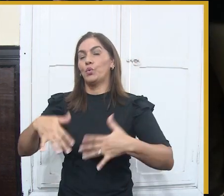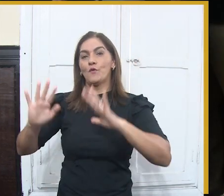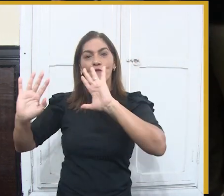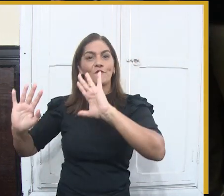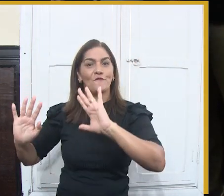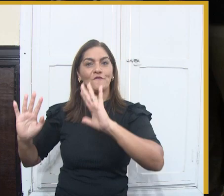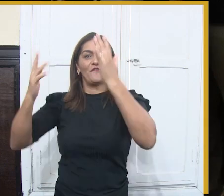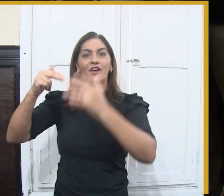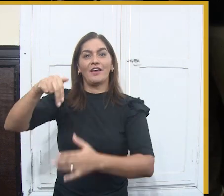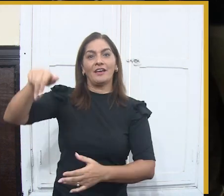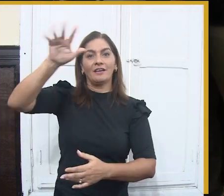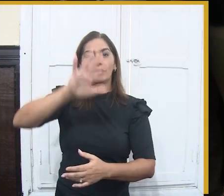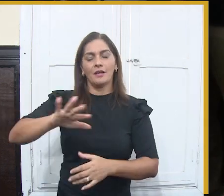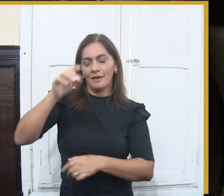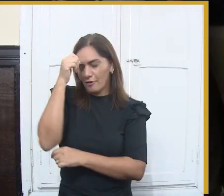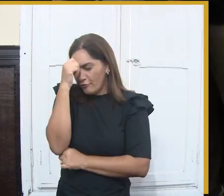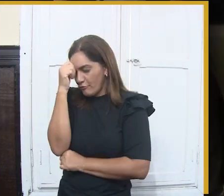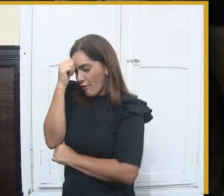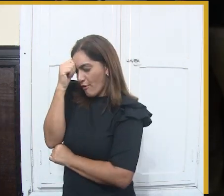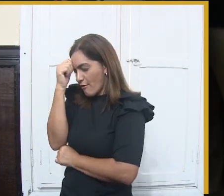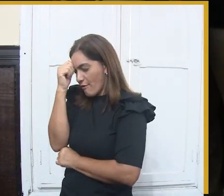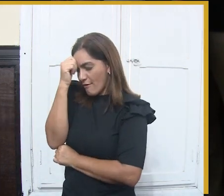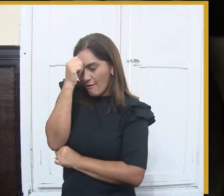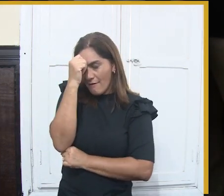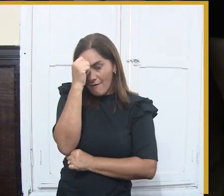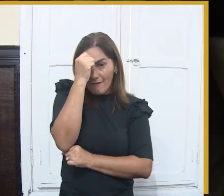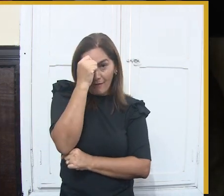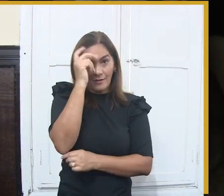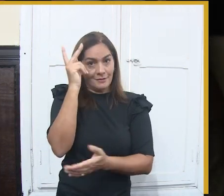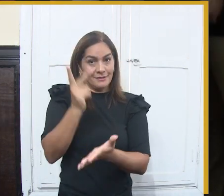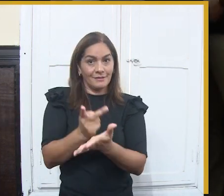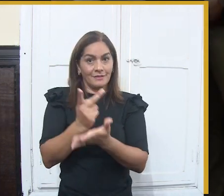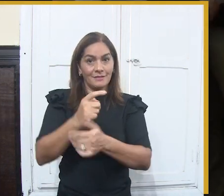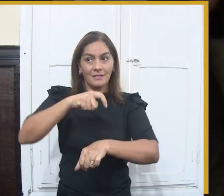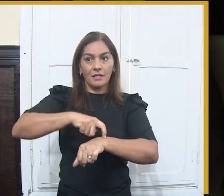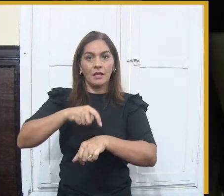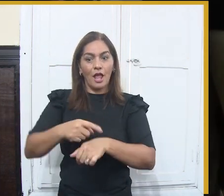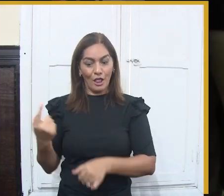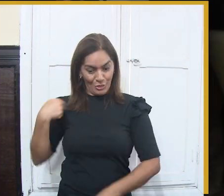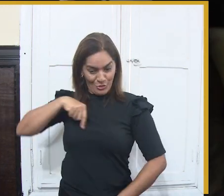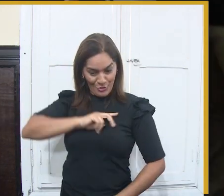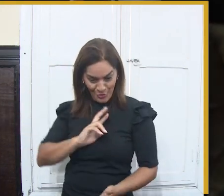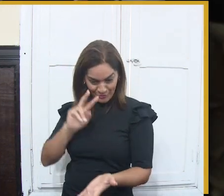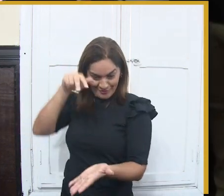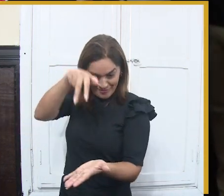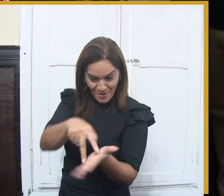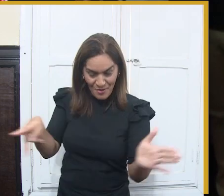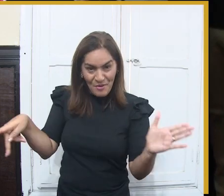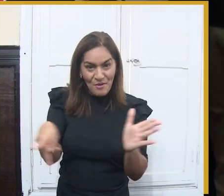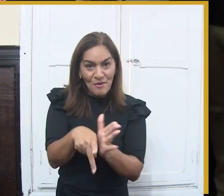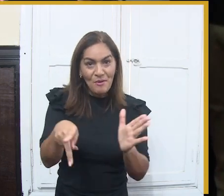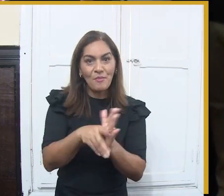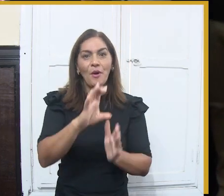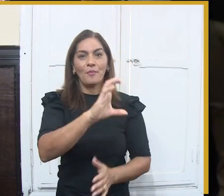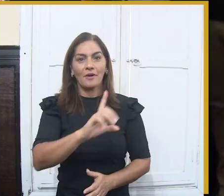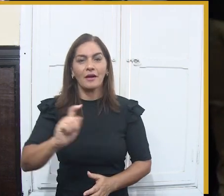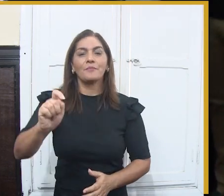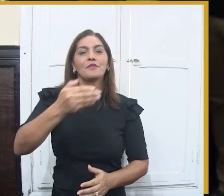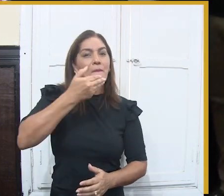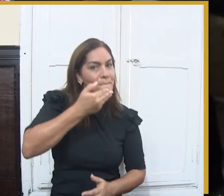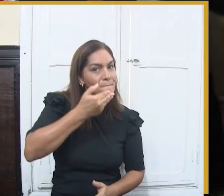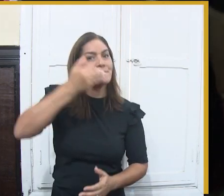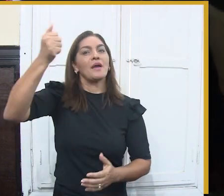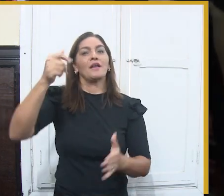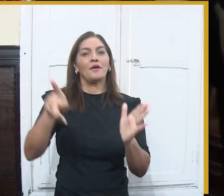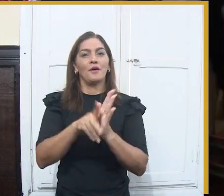2 de junho, o município encontra em Campina Grande, Campina Grande se encontra no Parque do Povo. Como disse